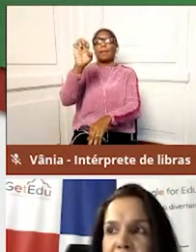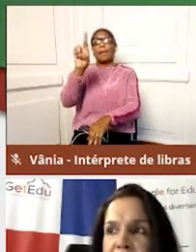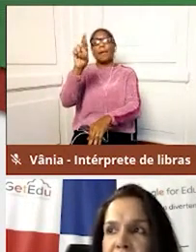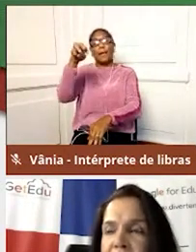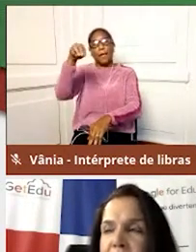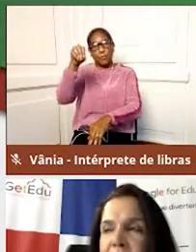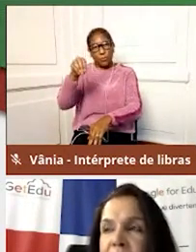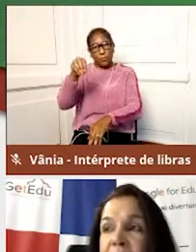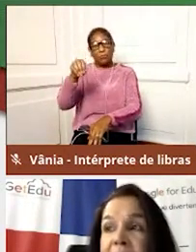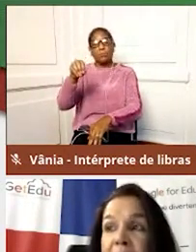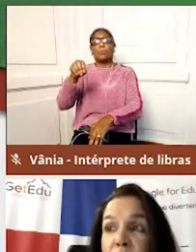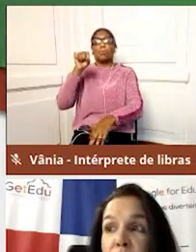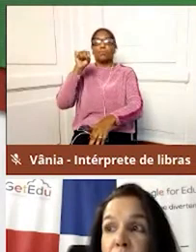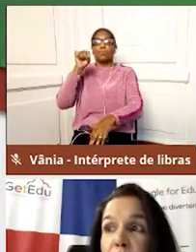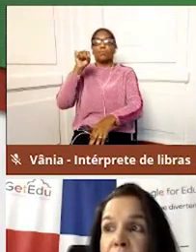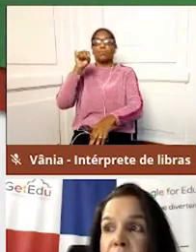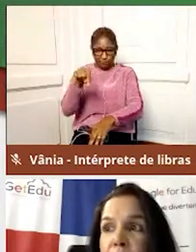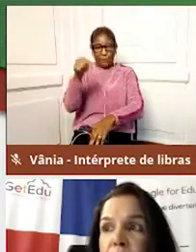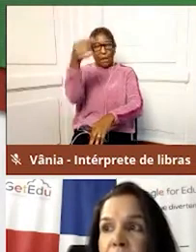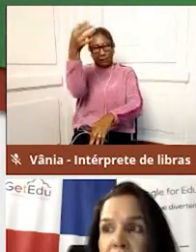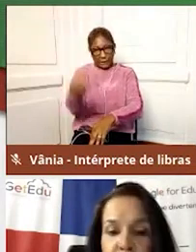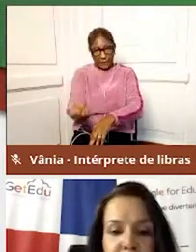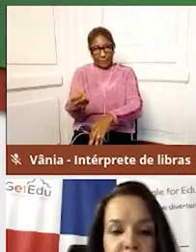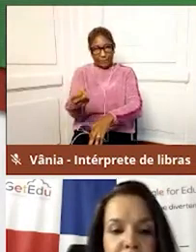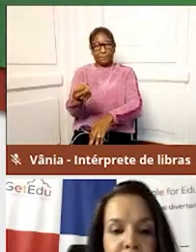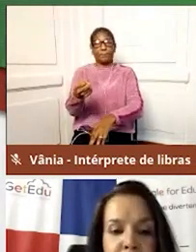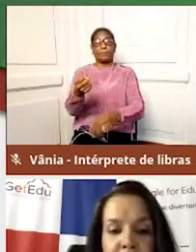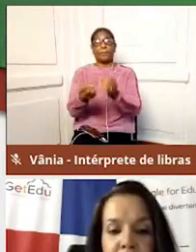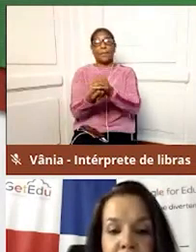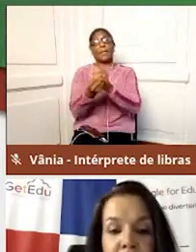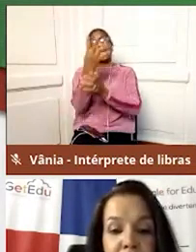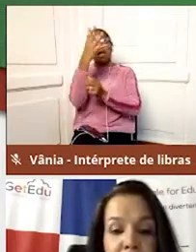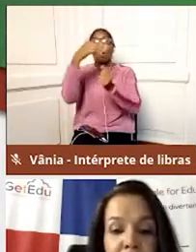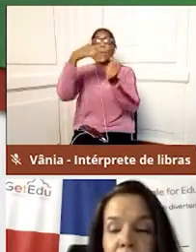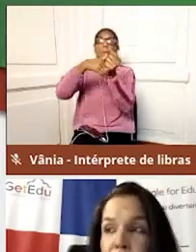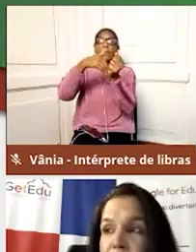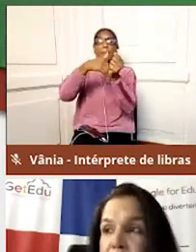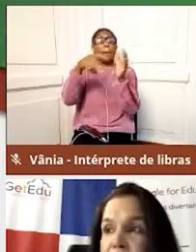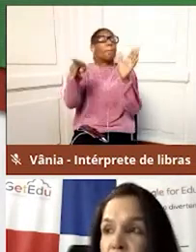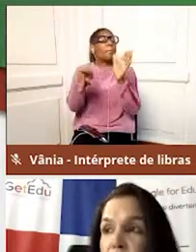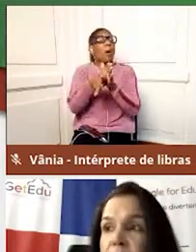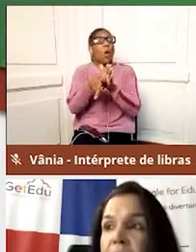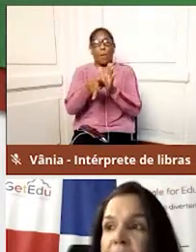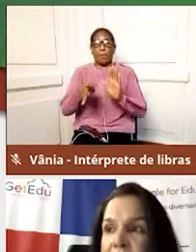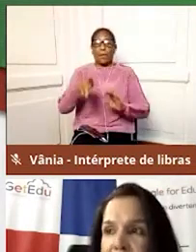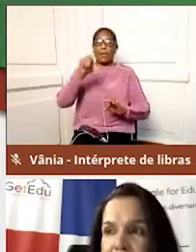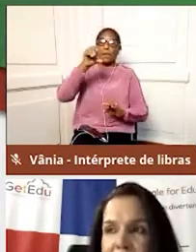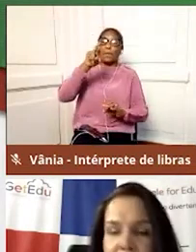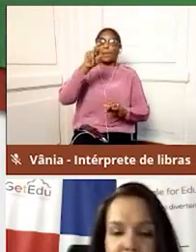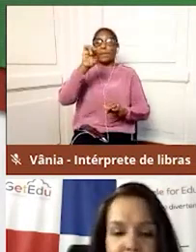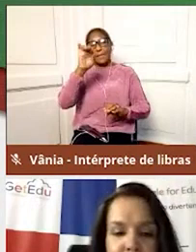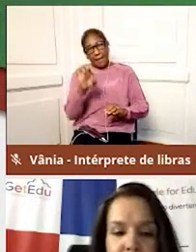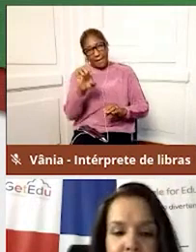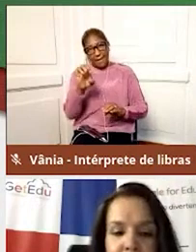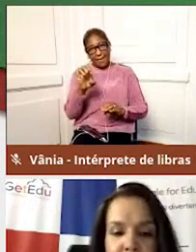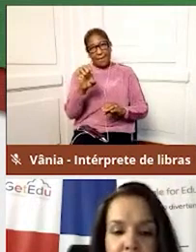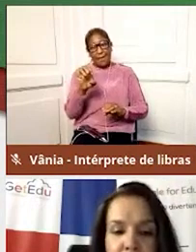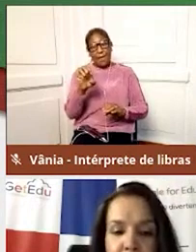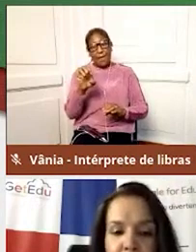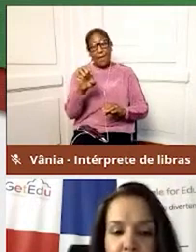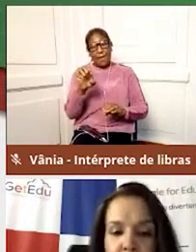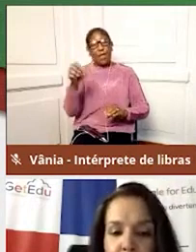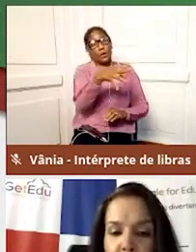clico em aceitar e agora eu preciso criar uma senha. Criei umas... Troquem aquela senha